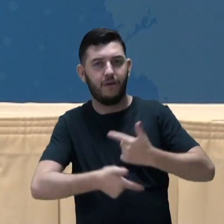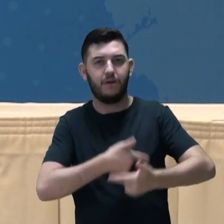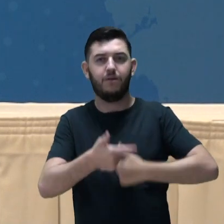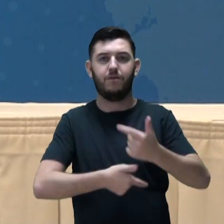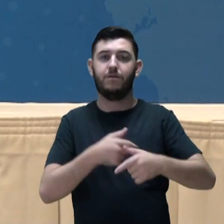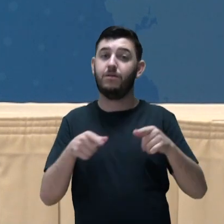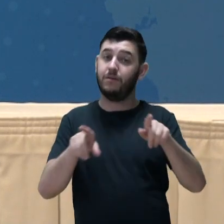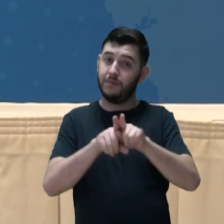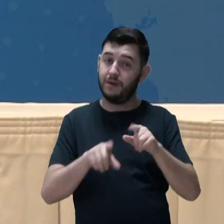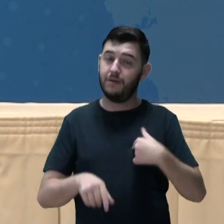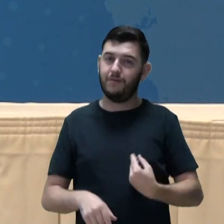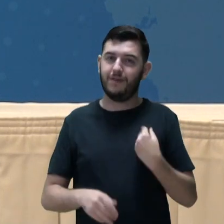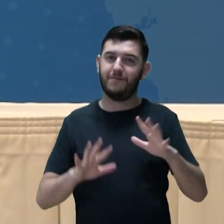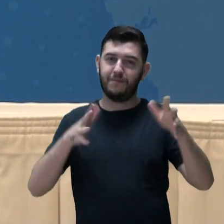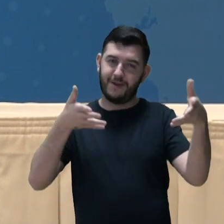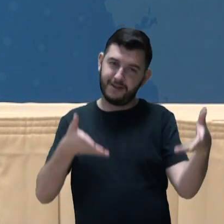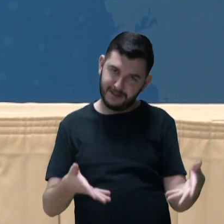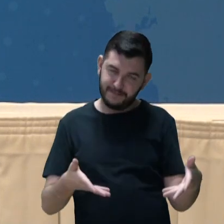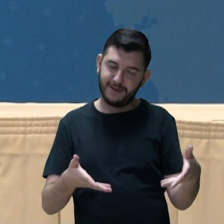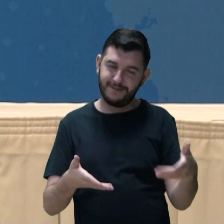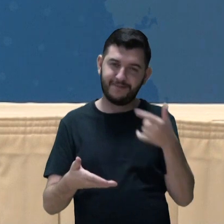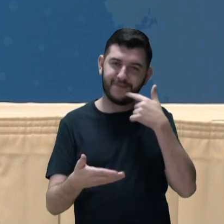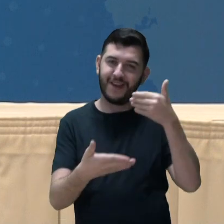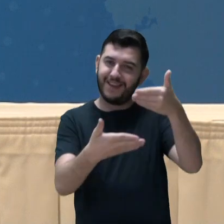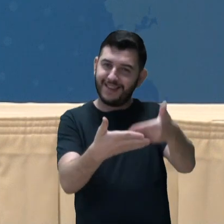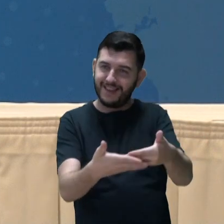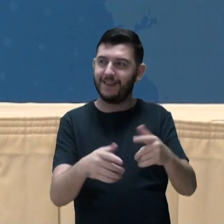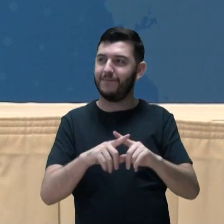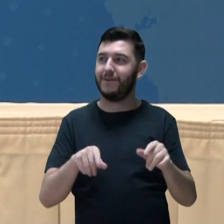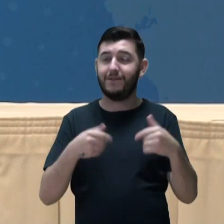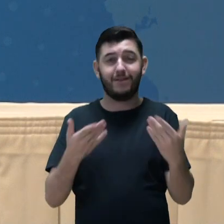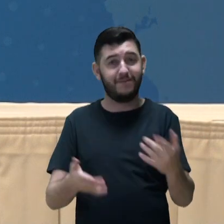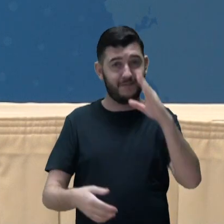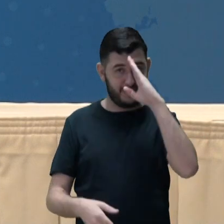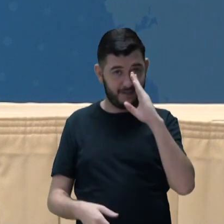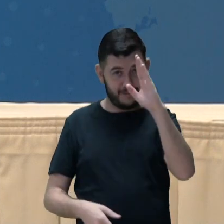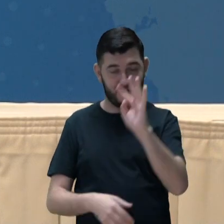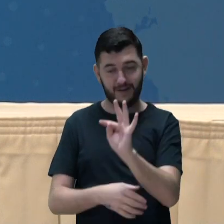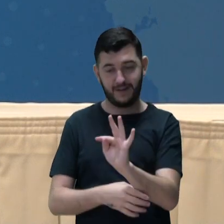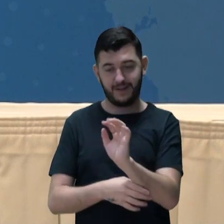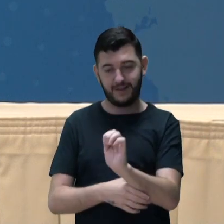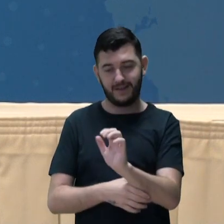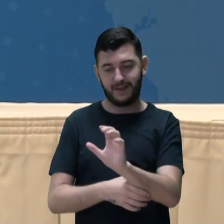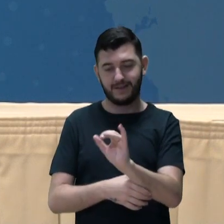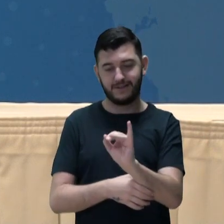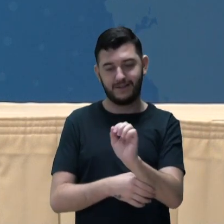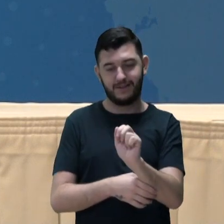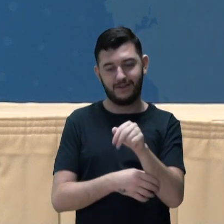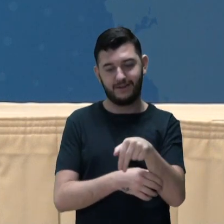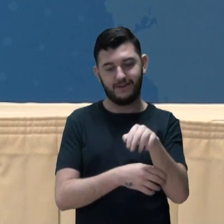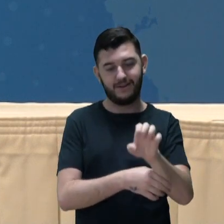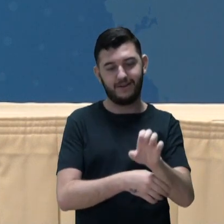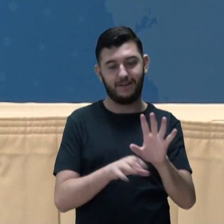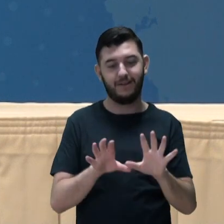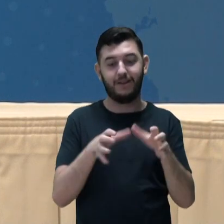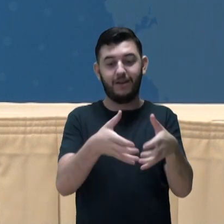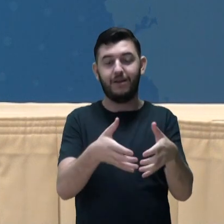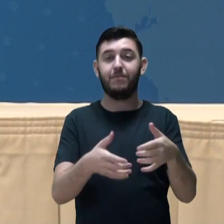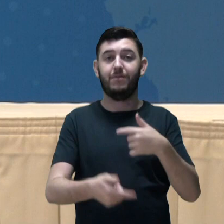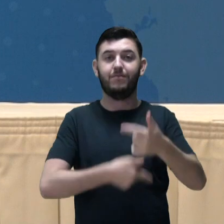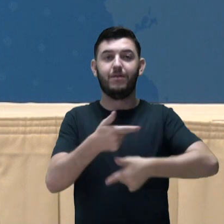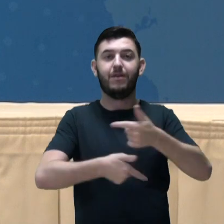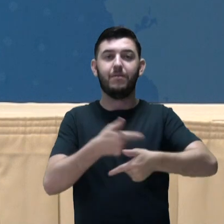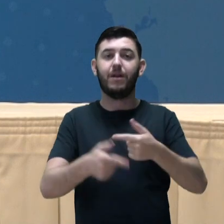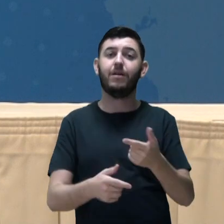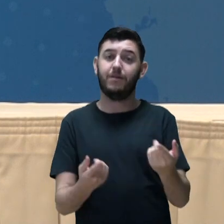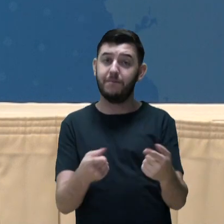participei agora mais recentemente, mas, principalmente, a Taciana e a equipe, por terem construído em parceria